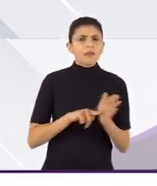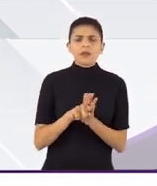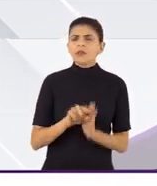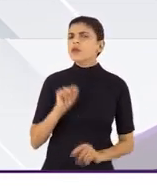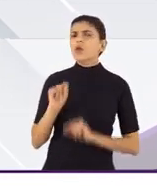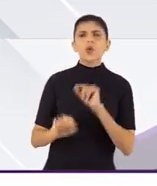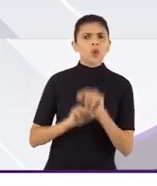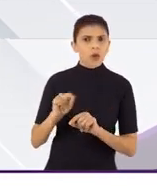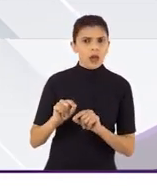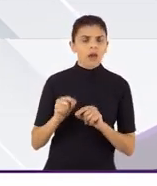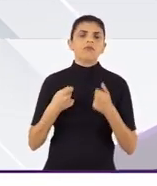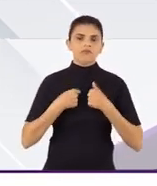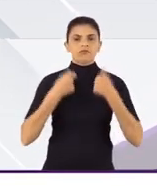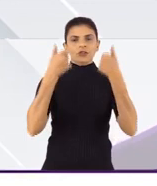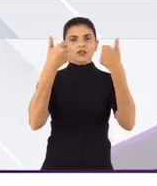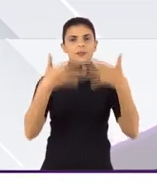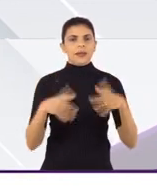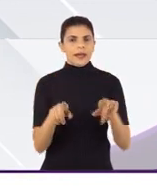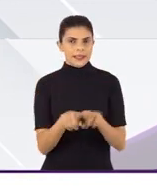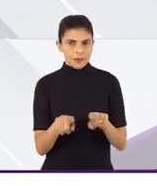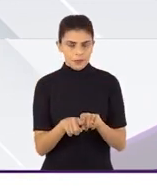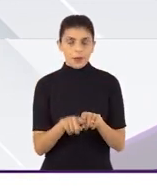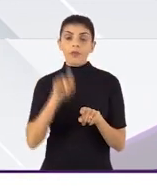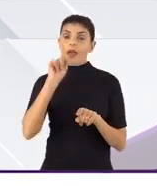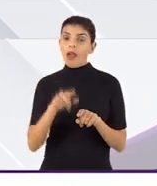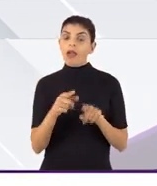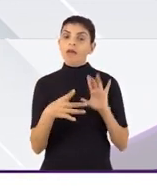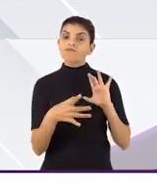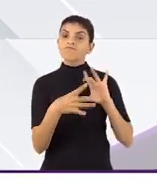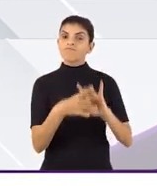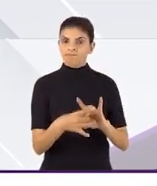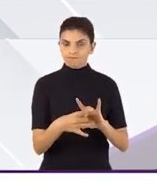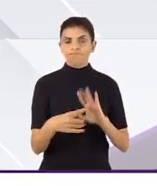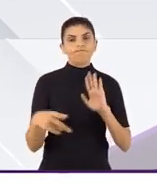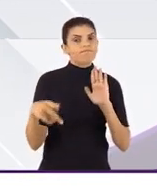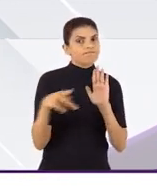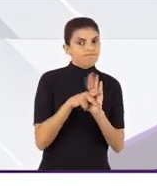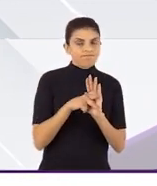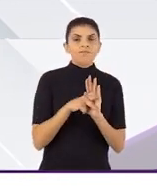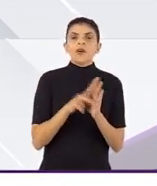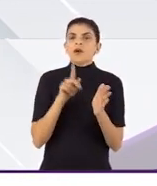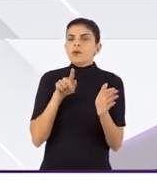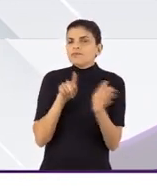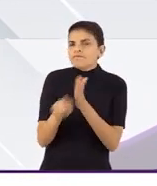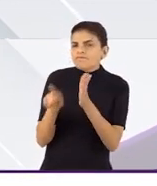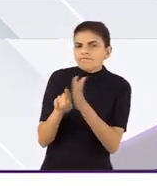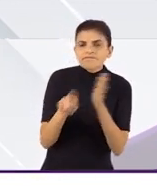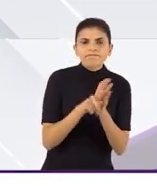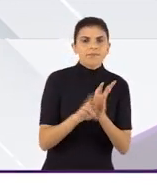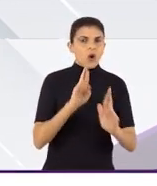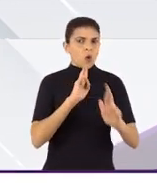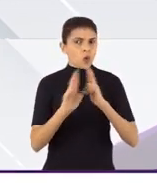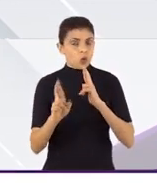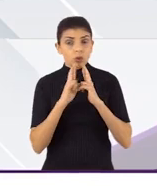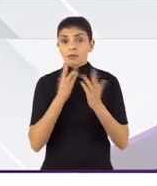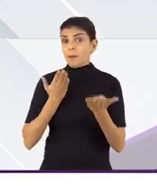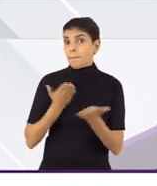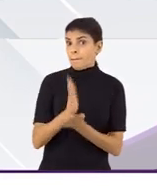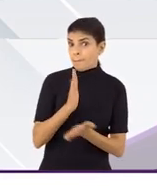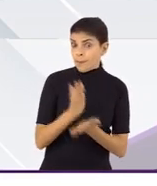Pesquisa? É uma instância colegiada de natureza consultiva,